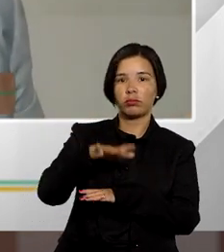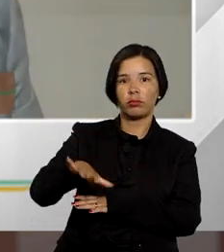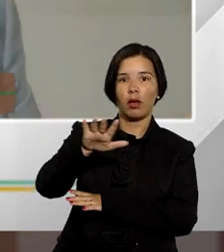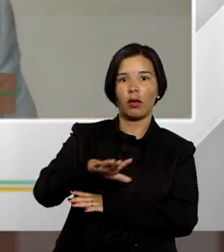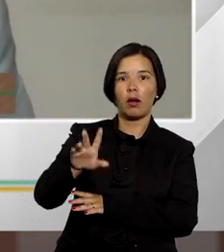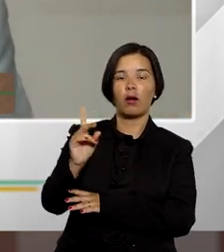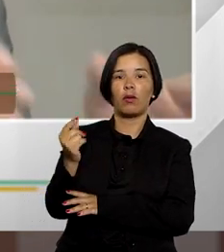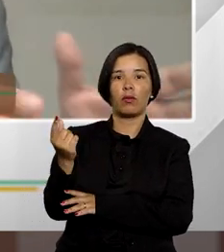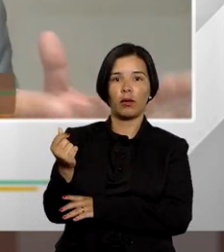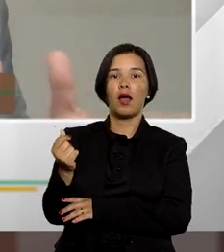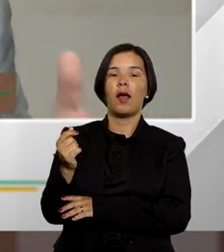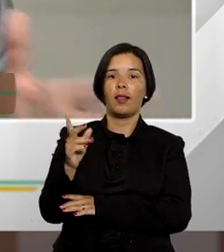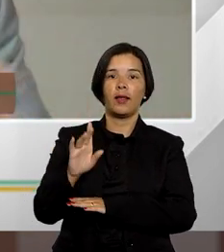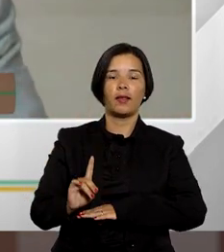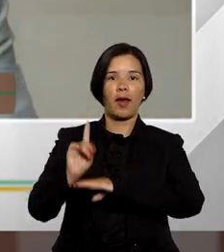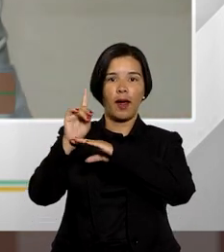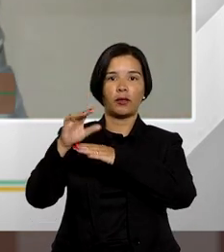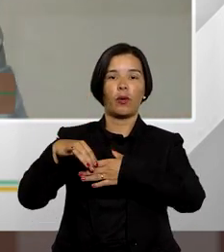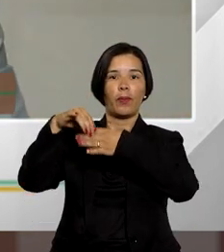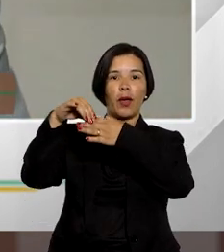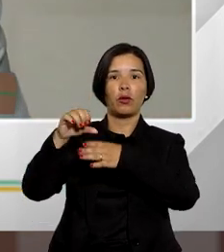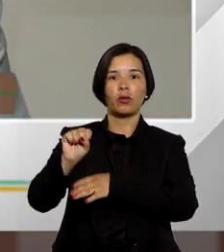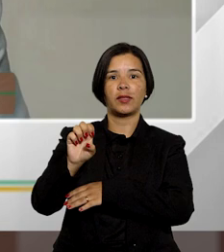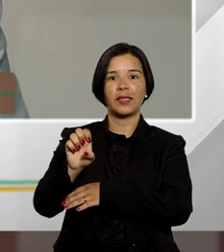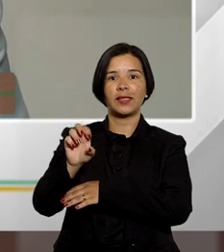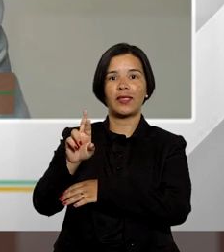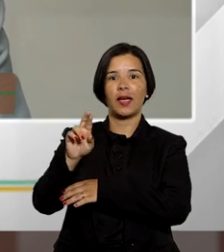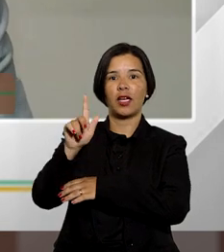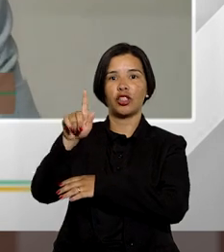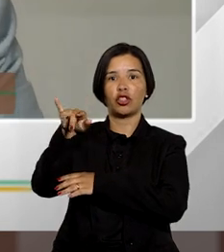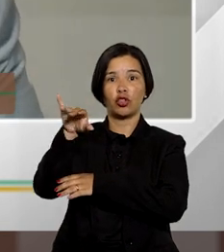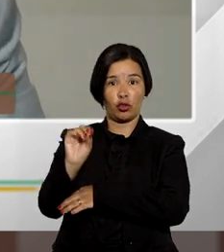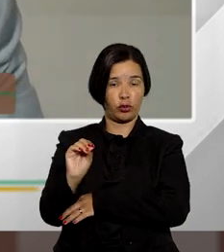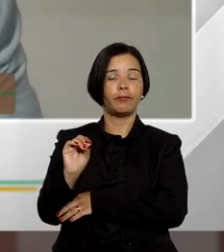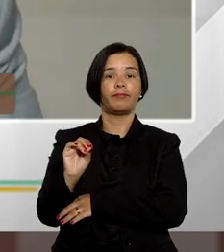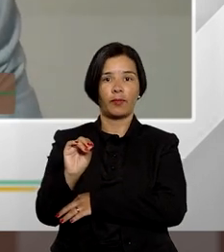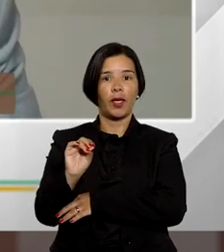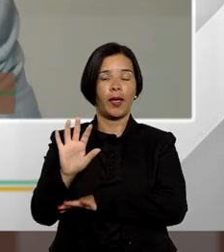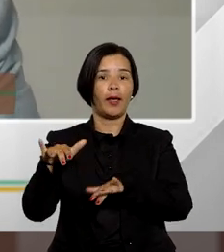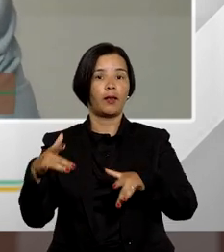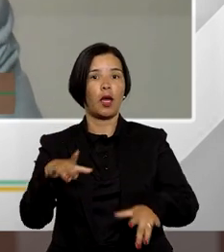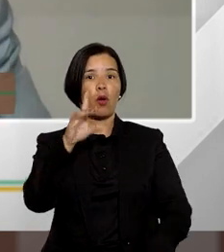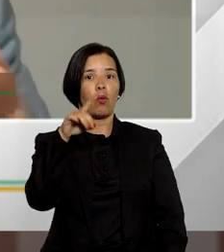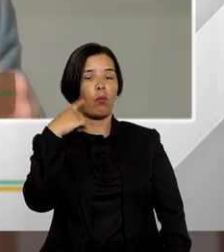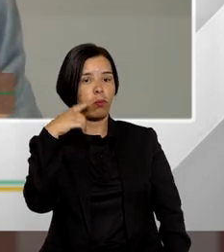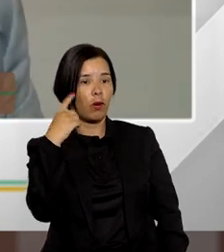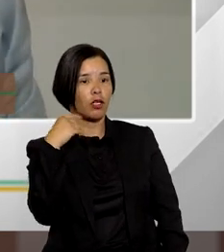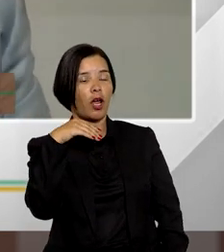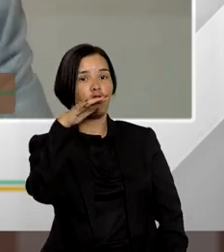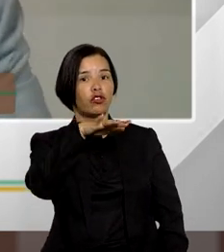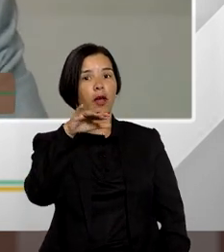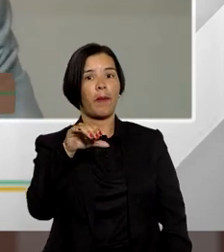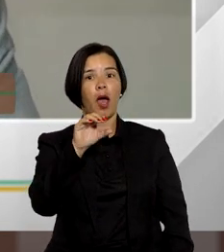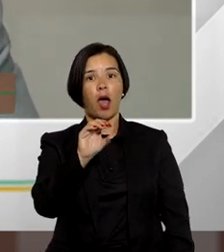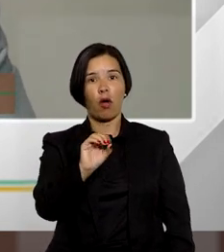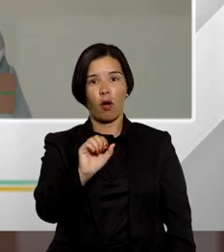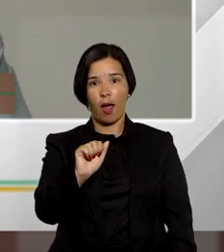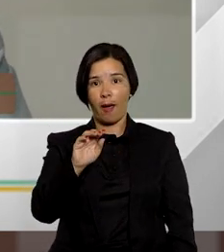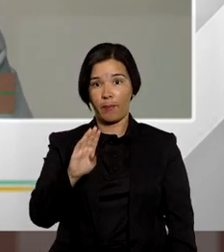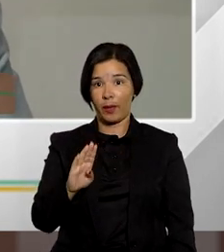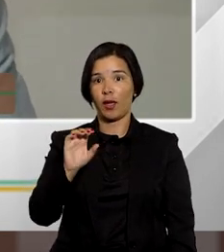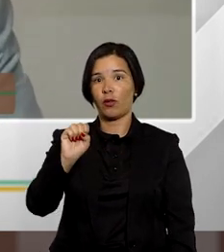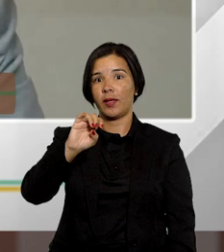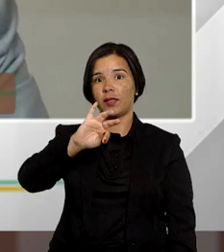dos Honorários é liderada pelo Sérgio Ludmer a todos os casos quando um advogado assim chamar a ordem em defesa do